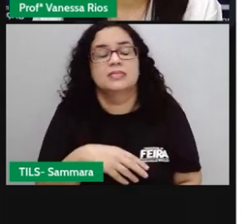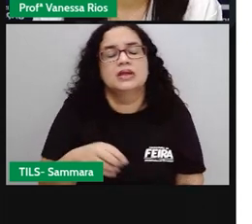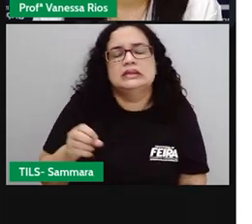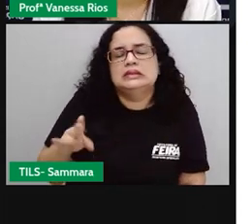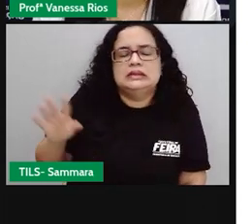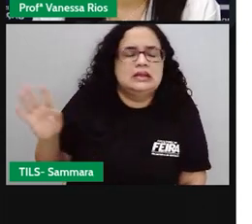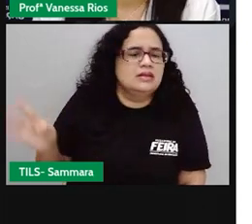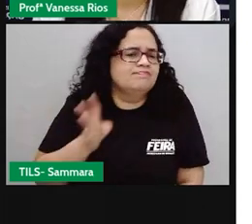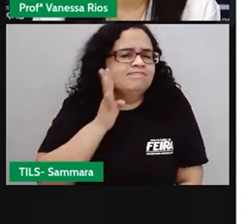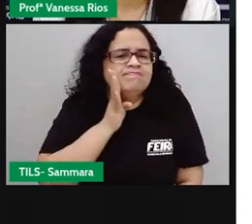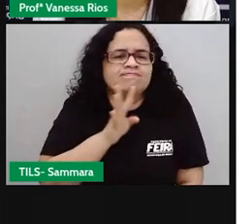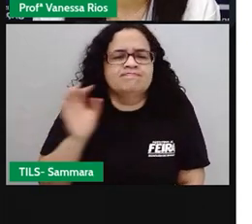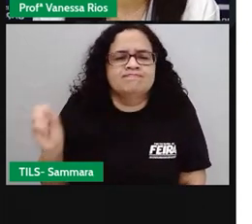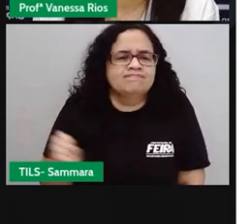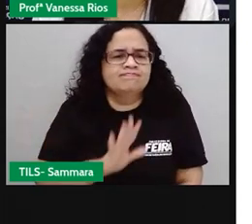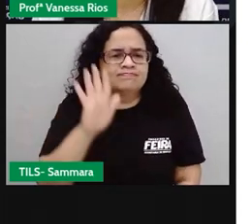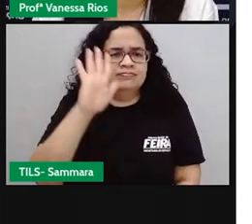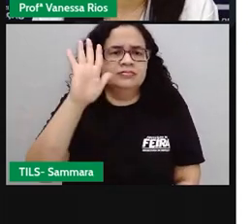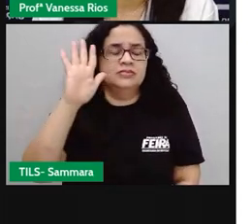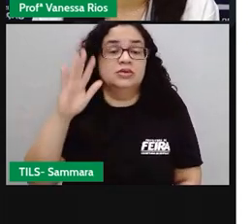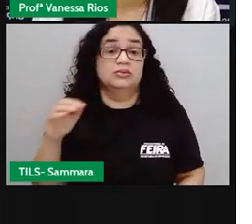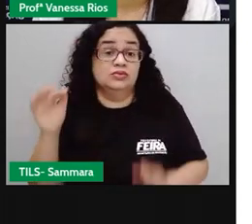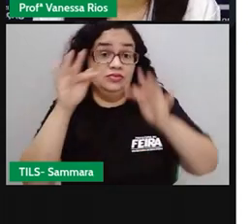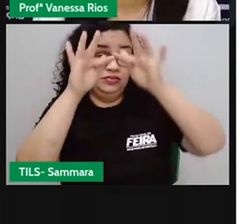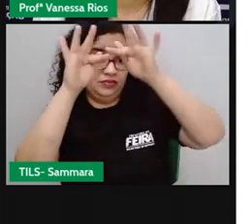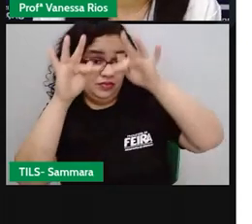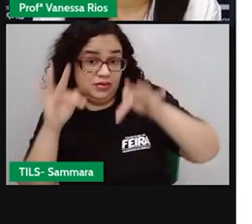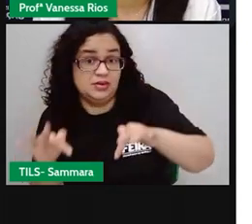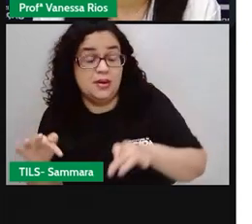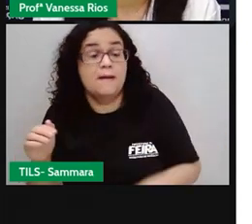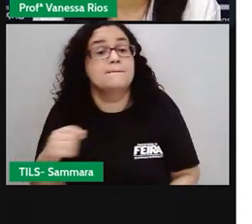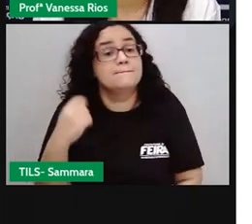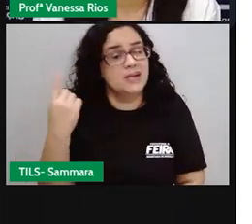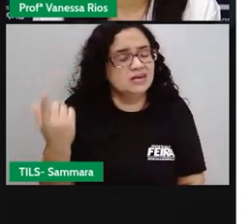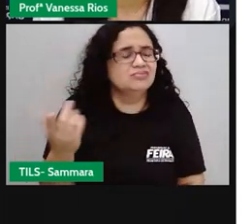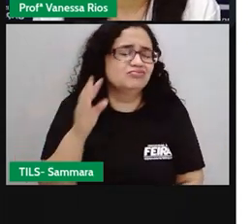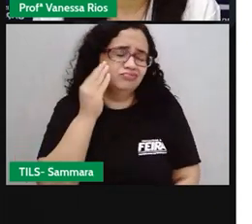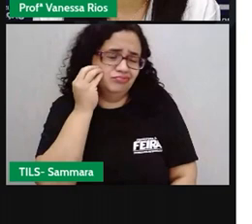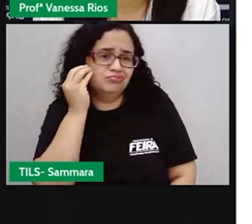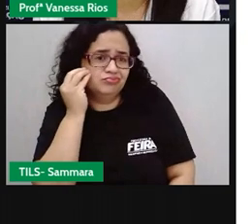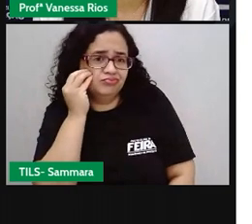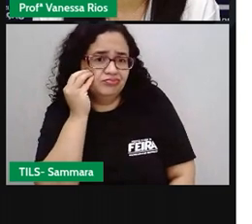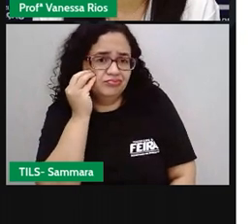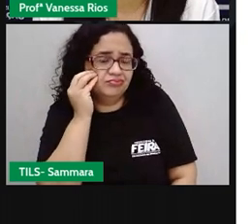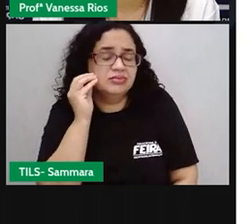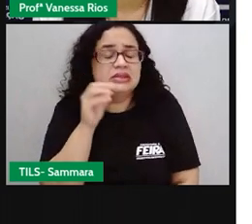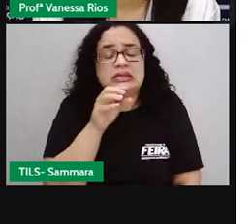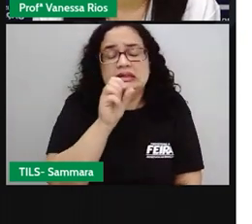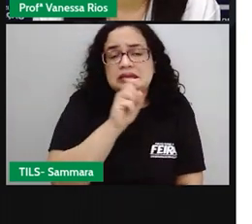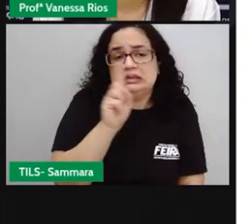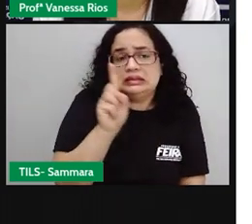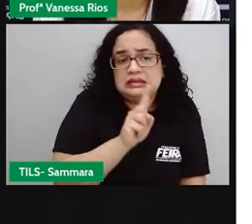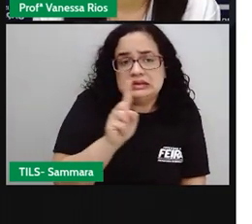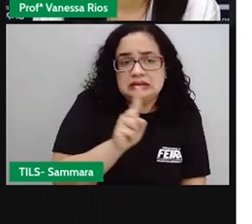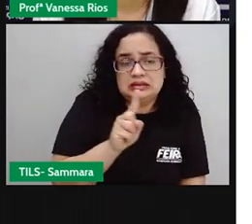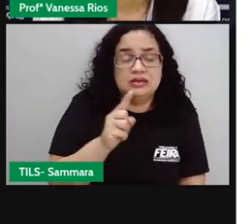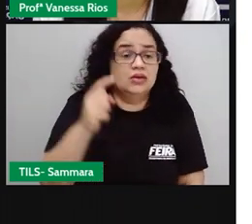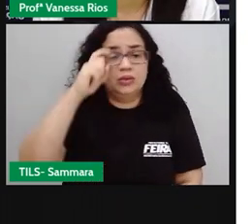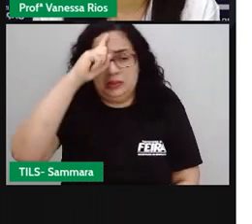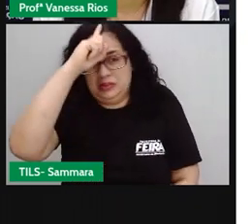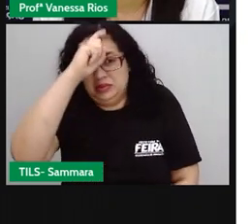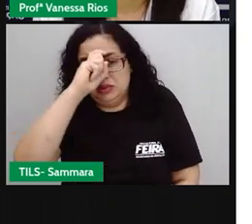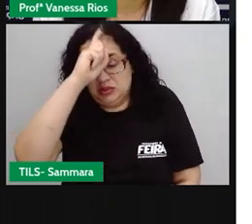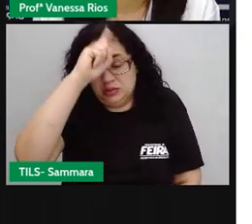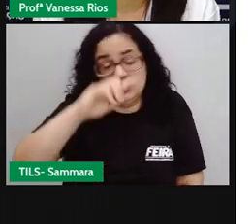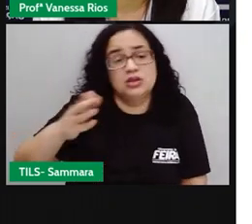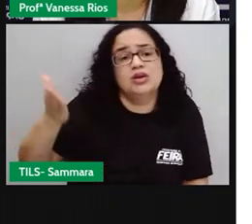surpreendente. Por fim, mas dá um jeito. Não se isso, enfermeira